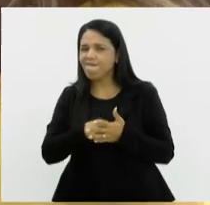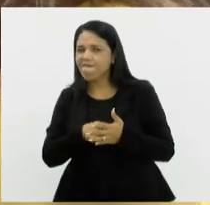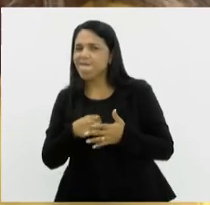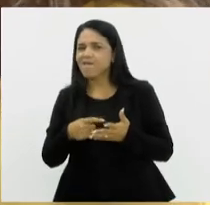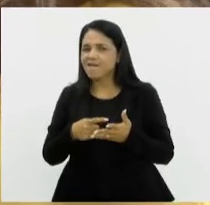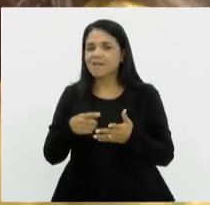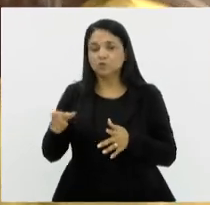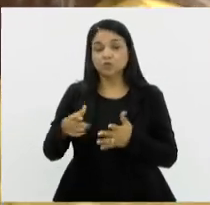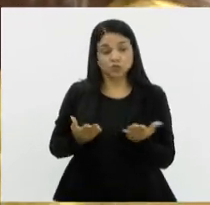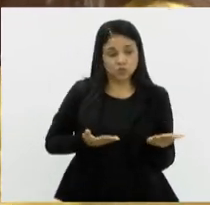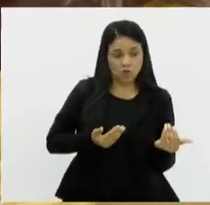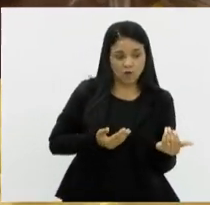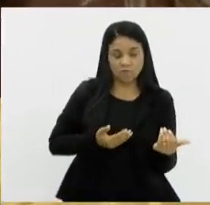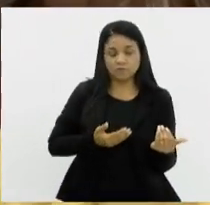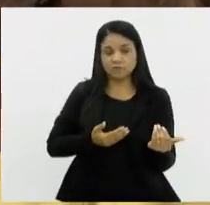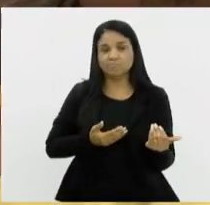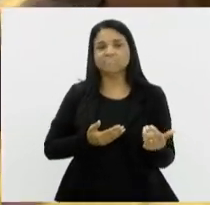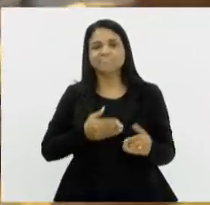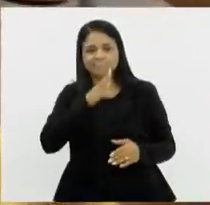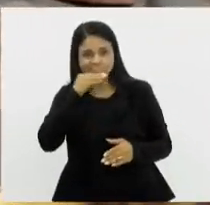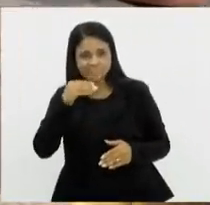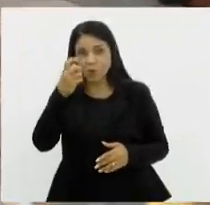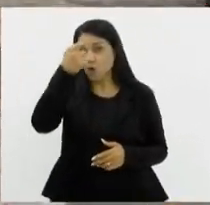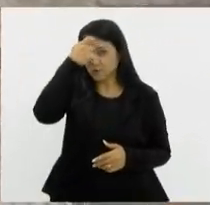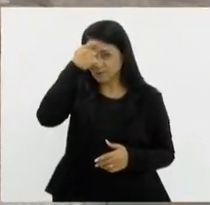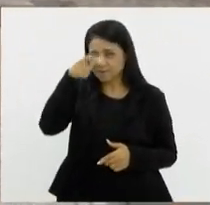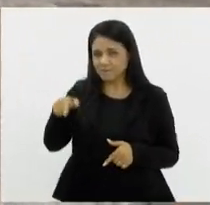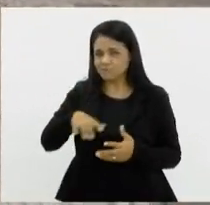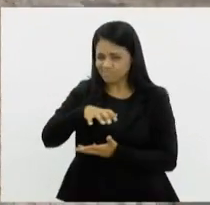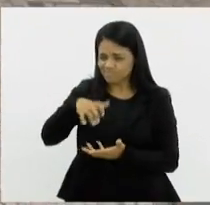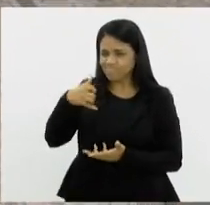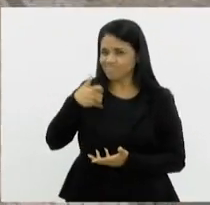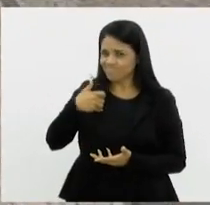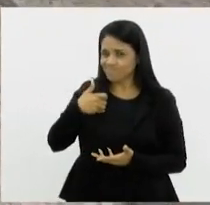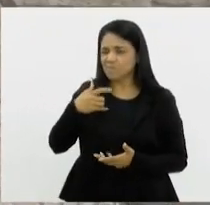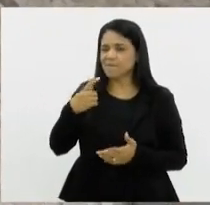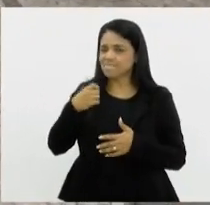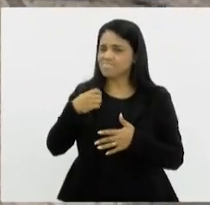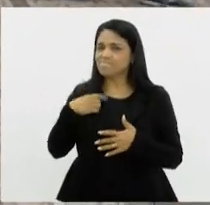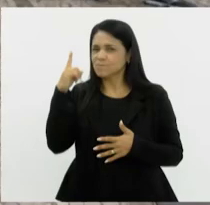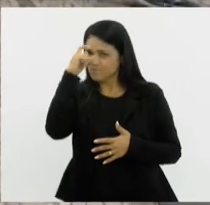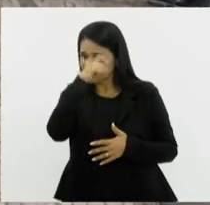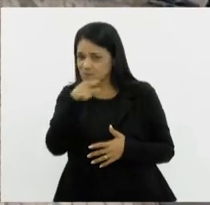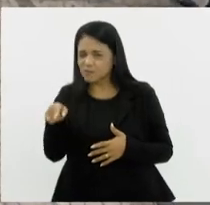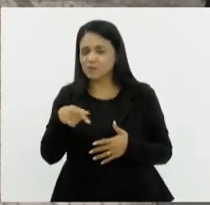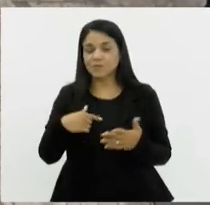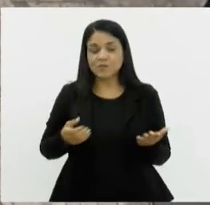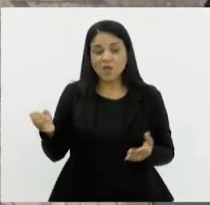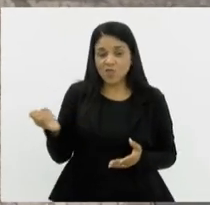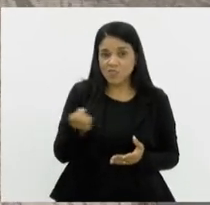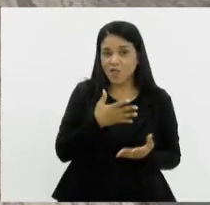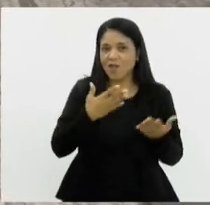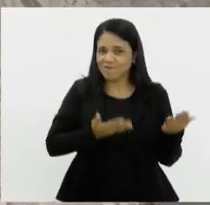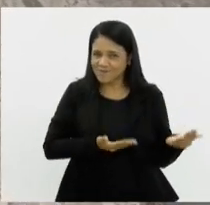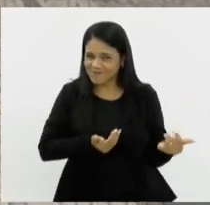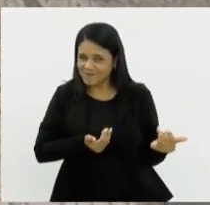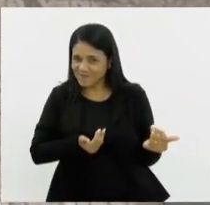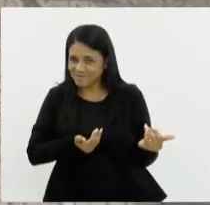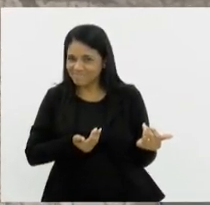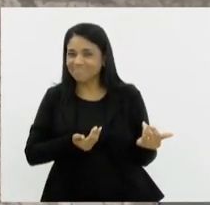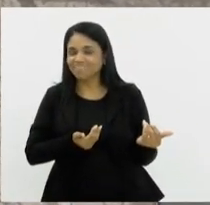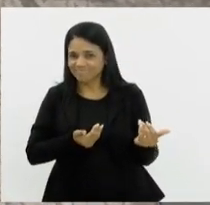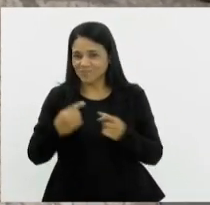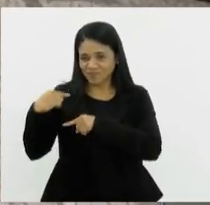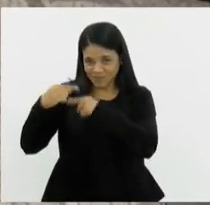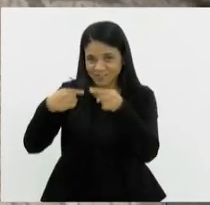chegam mais conscientes, é isso? É porque a gente acredita que essa nova geração, ela está mais consciente, ela está mais informada. E quando